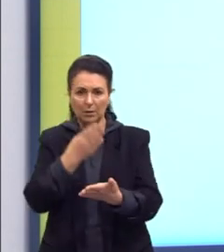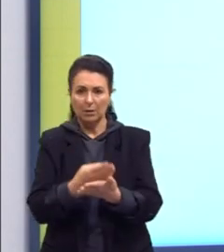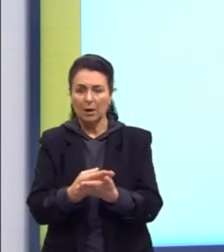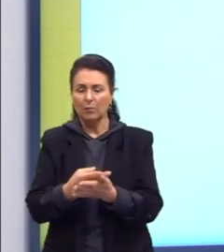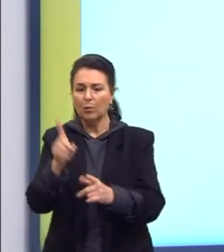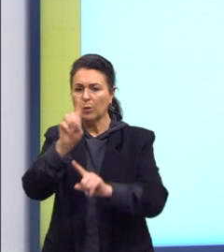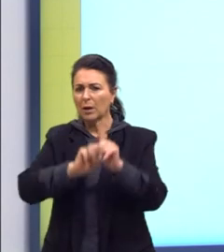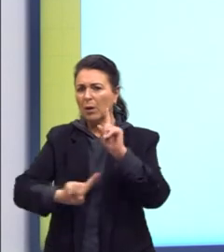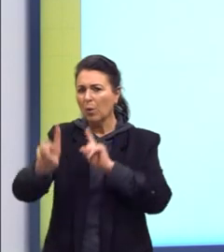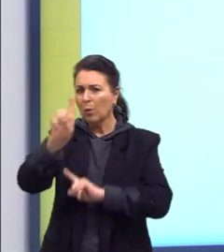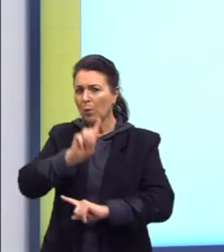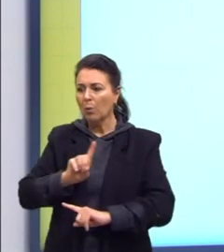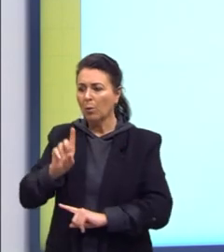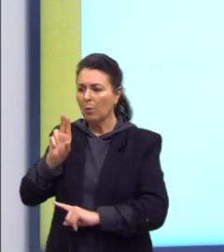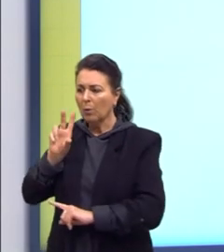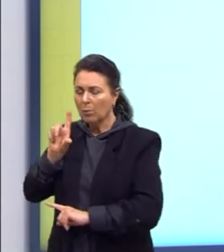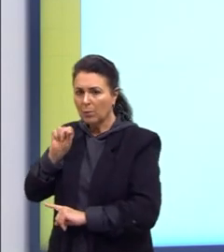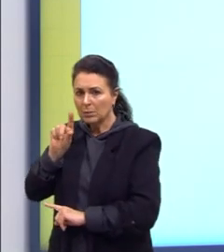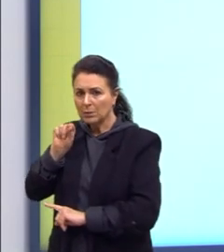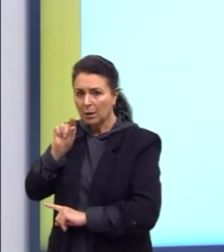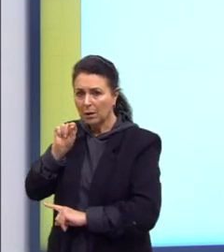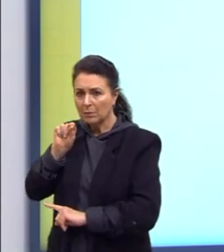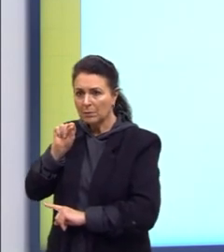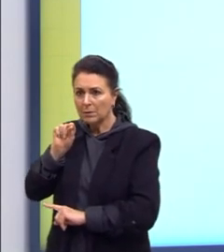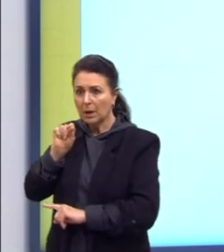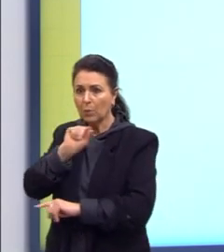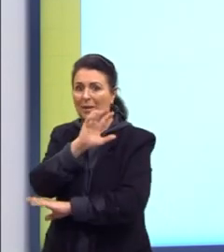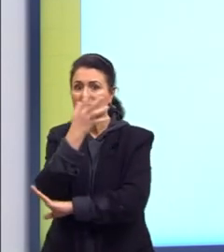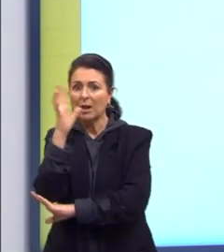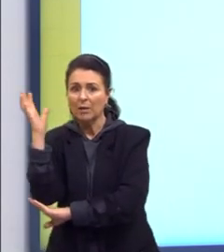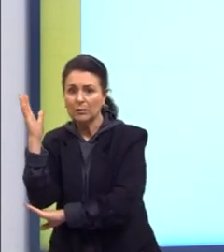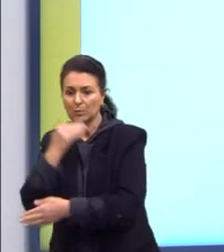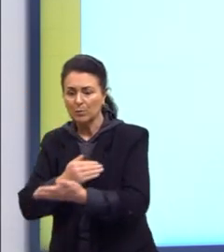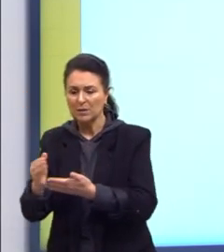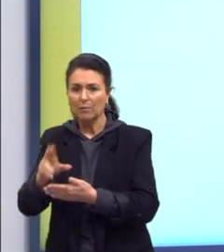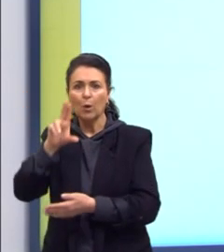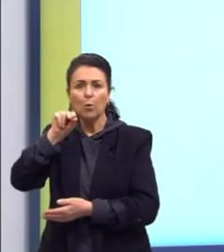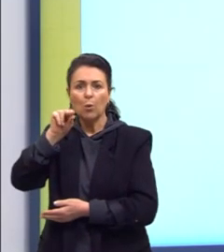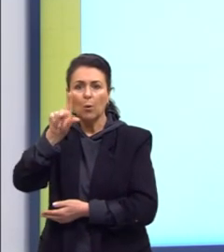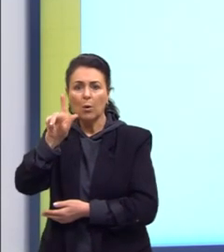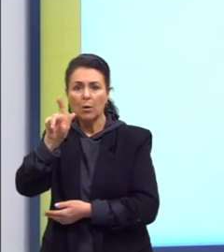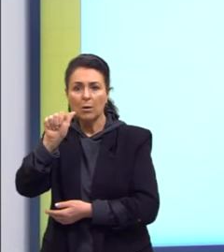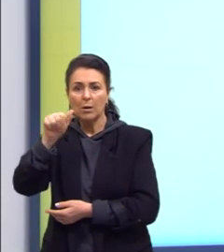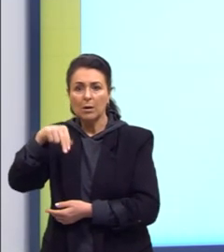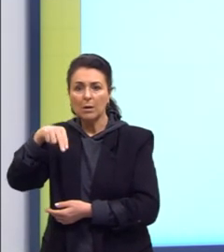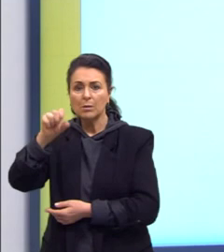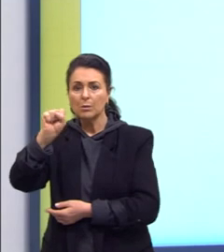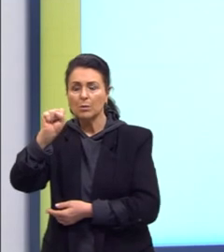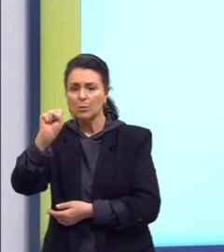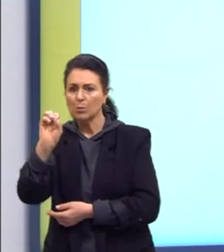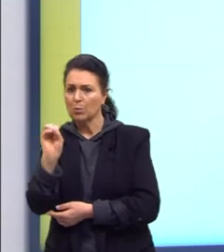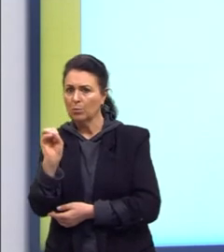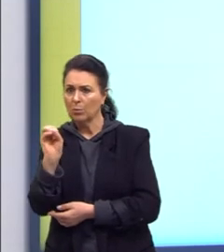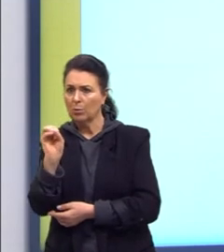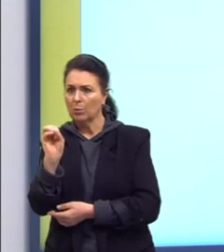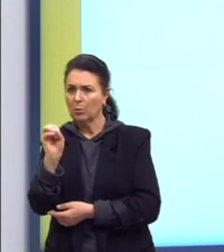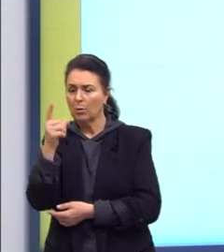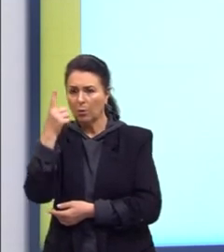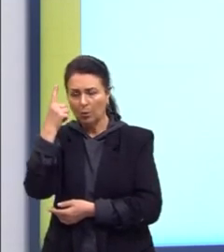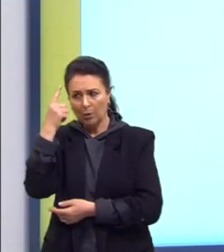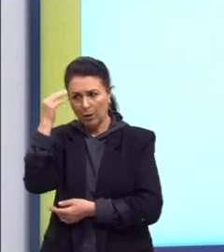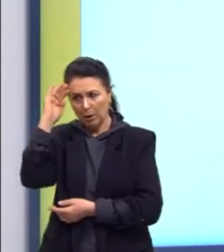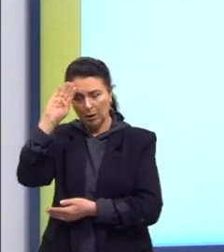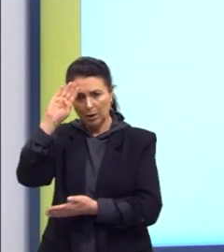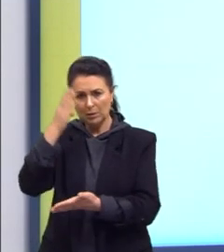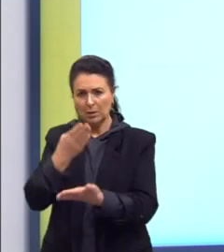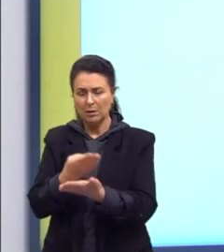costeiras originavam gansos. Olha que legal, até parecido, olha só o pescocinho do ganso. Então, eles acreditavam que esse